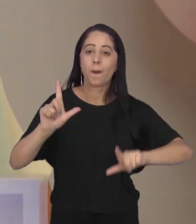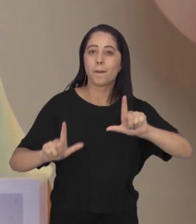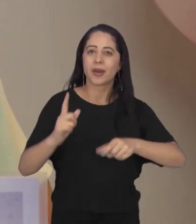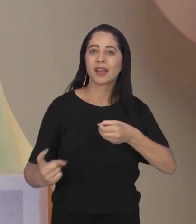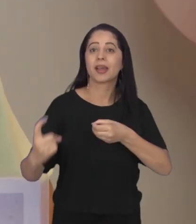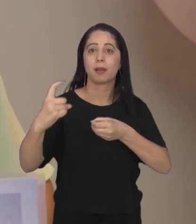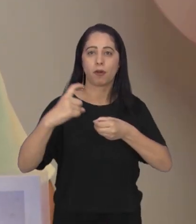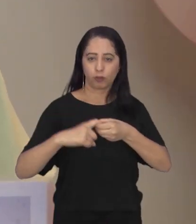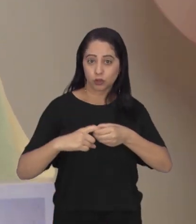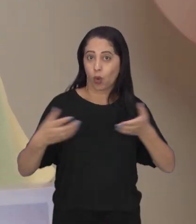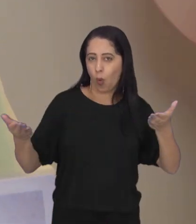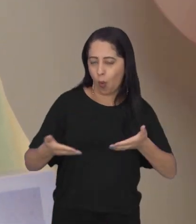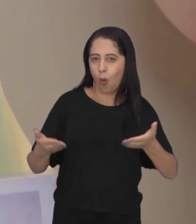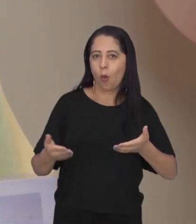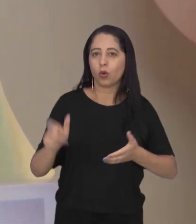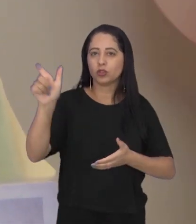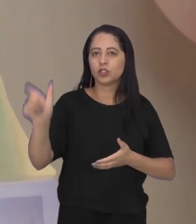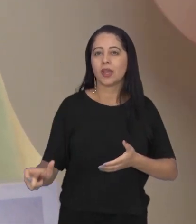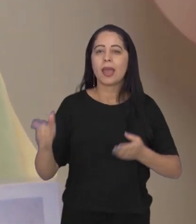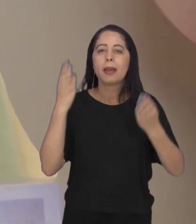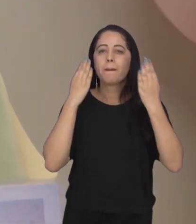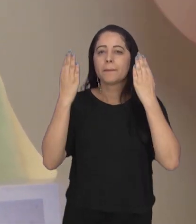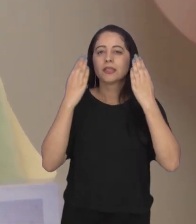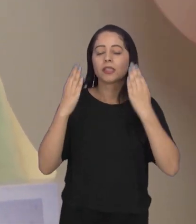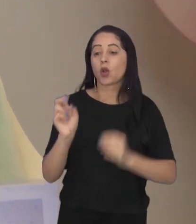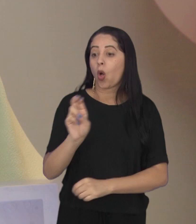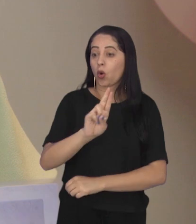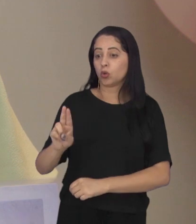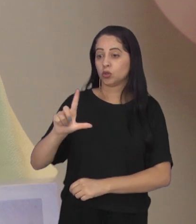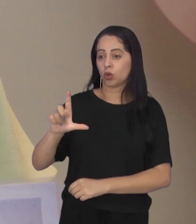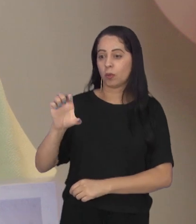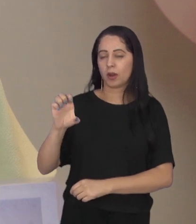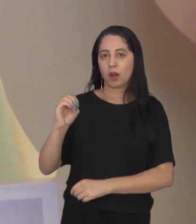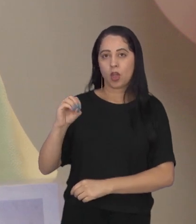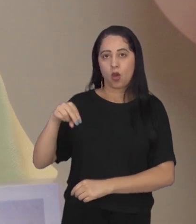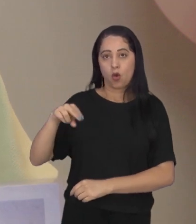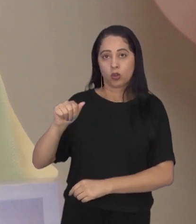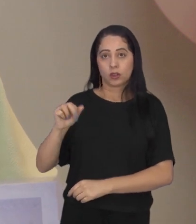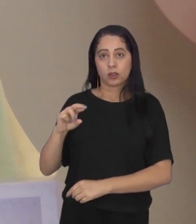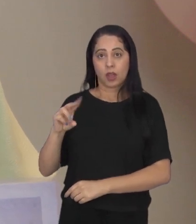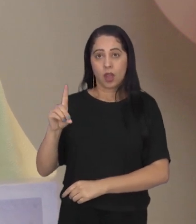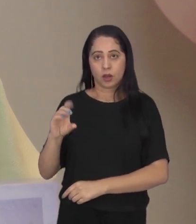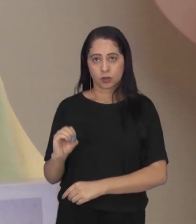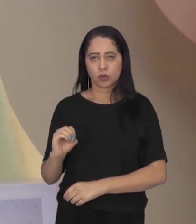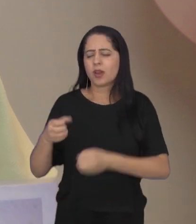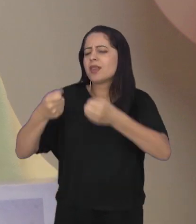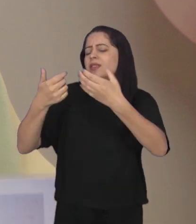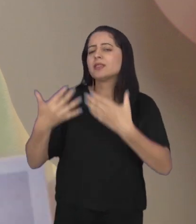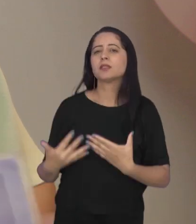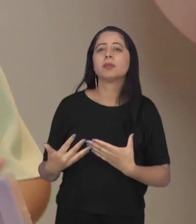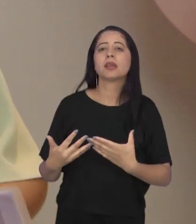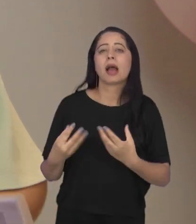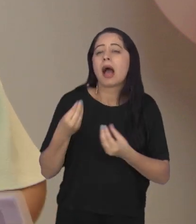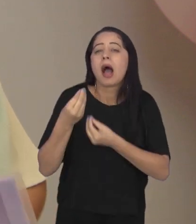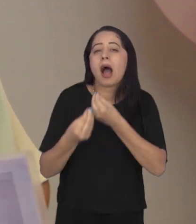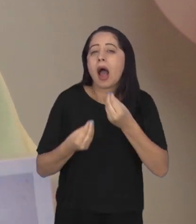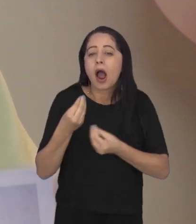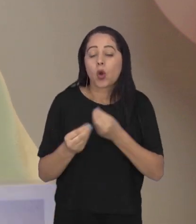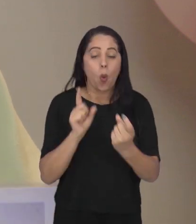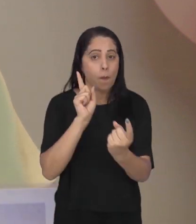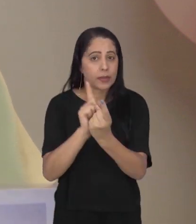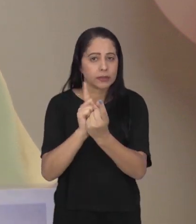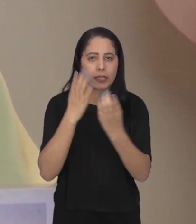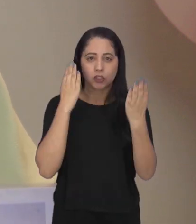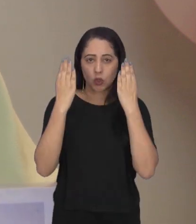Estamos de volta no programa de hoje. Nós recebemos o psicólogo hospitalar Leonardo Teodoro, que explica pra gente